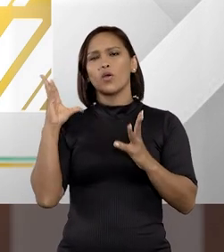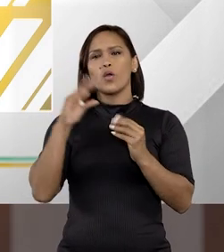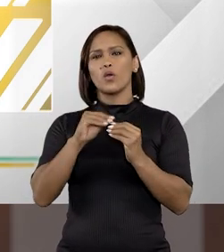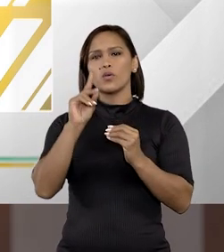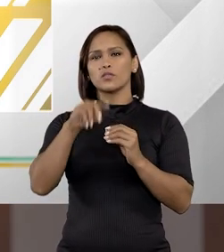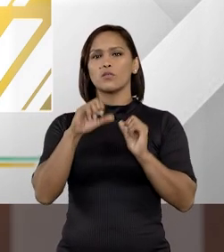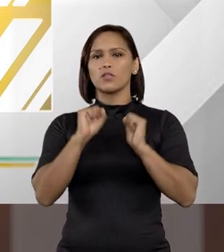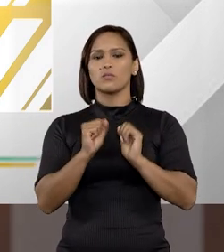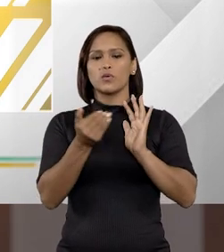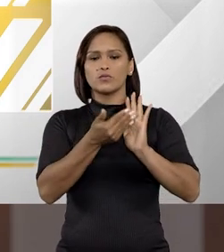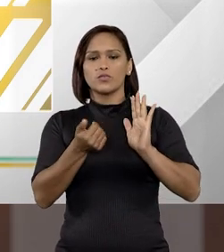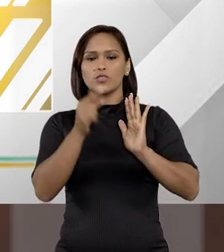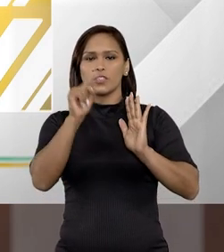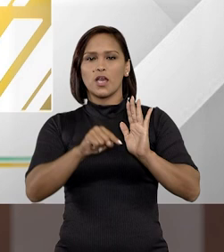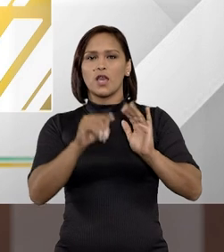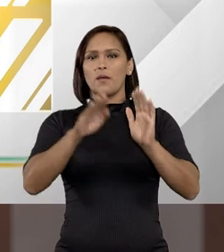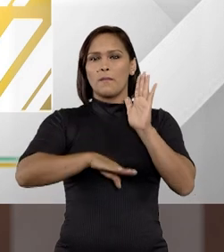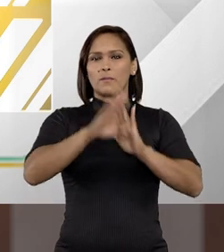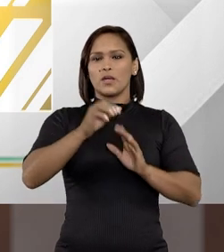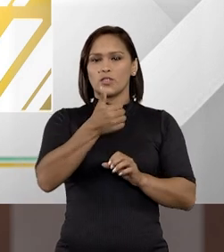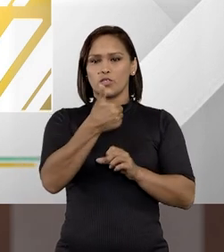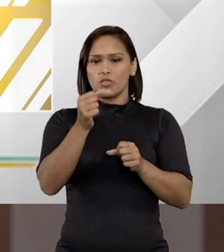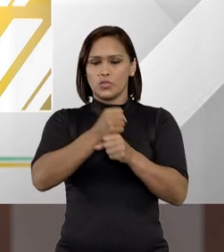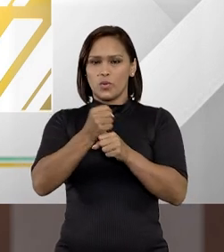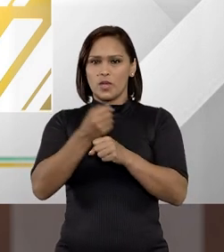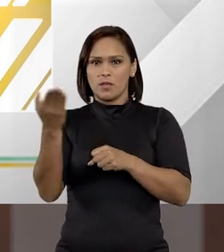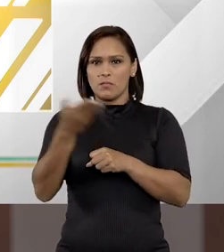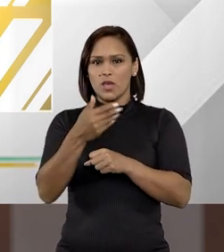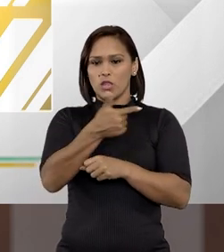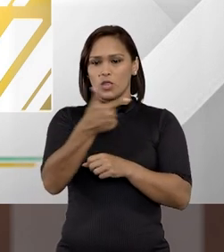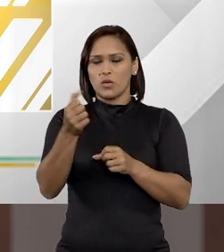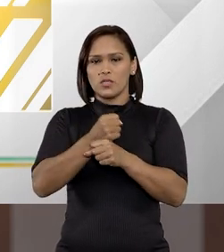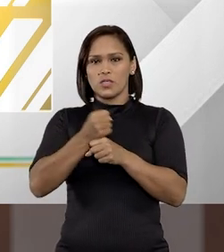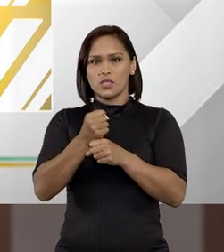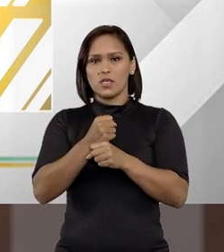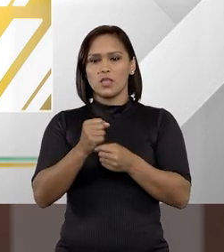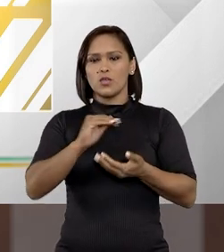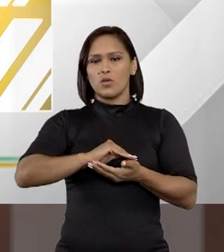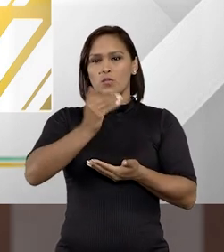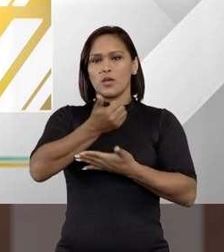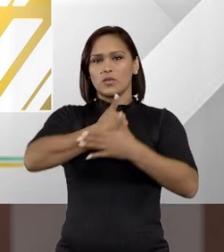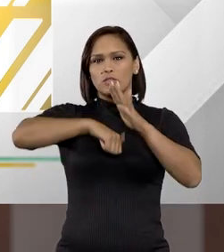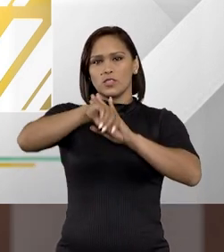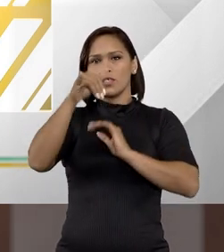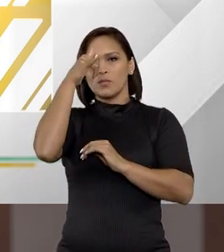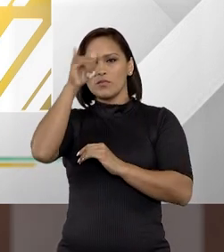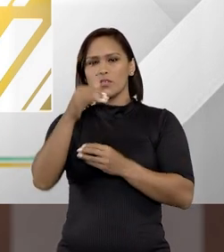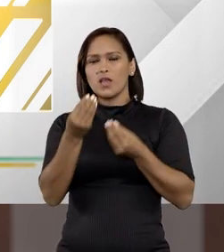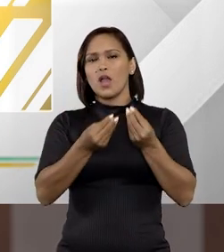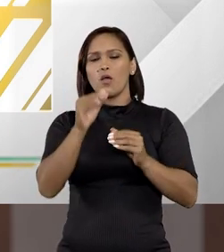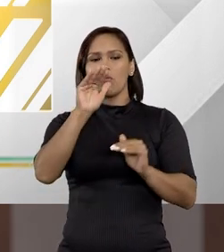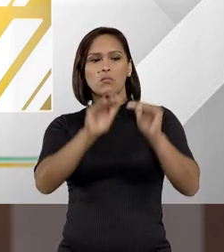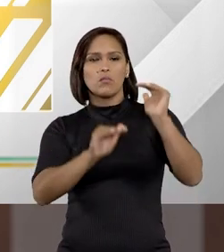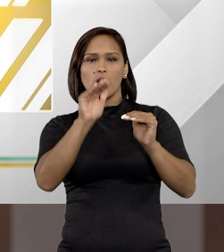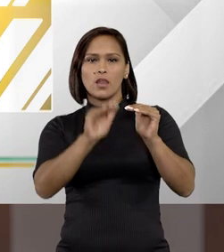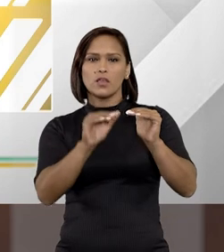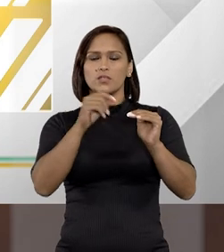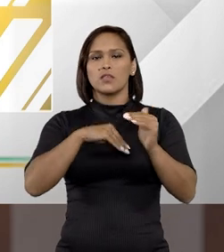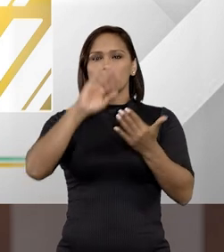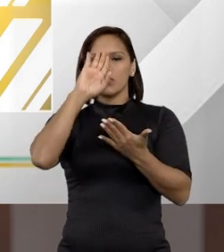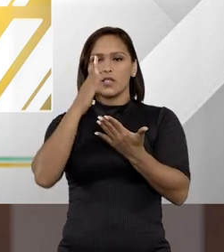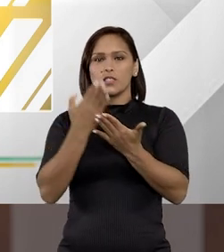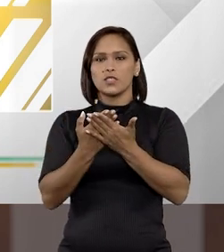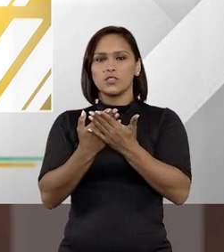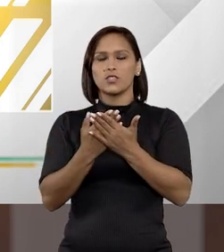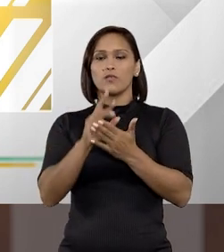conclusão que se pode tirar desse mais de um ano e meio, quase dois anos de vigência do pacote anticrime, o balanço entre a